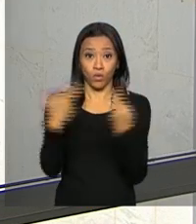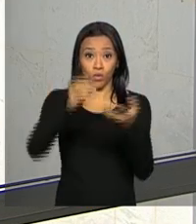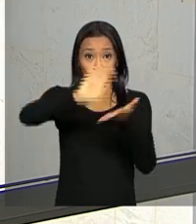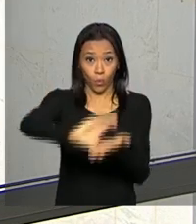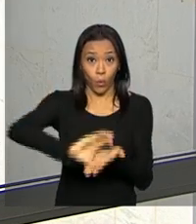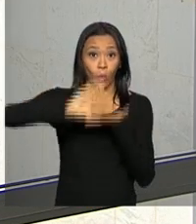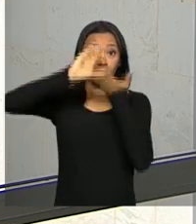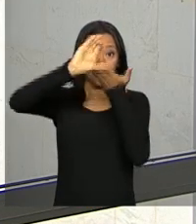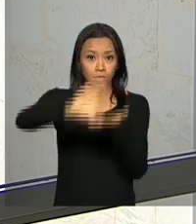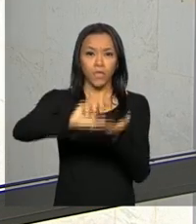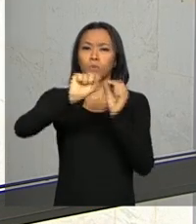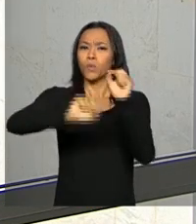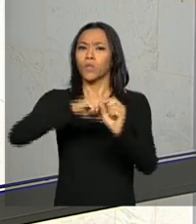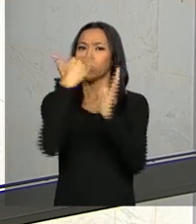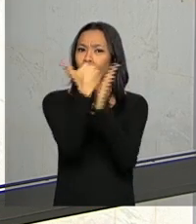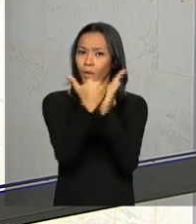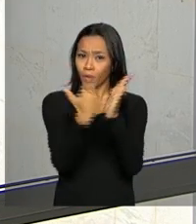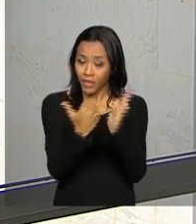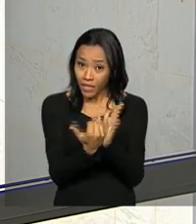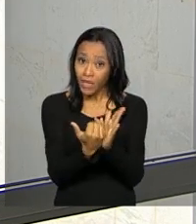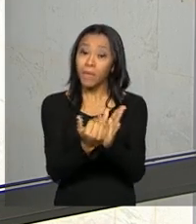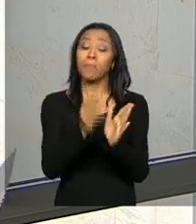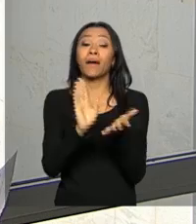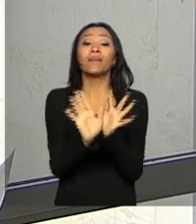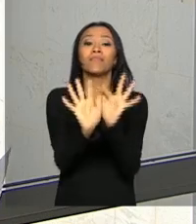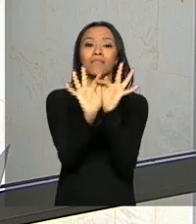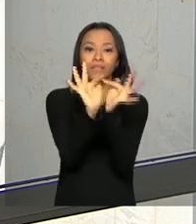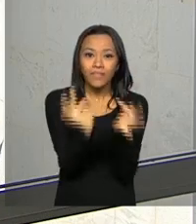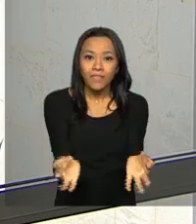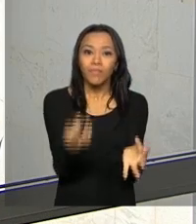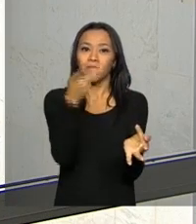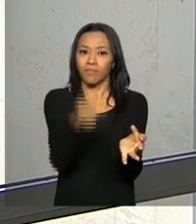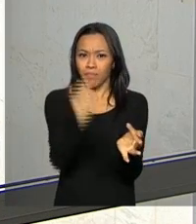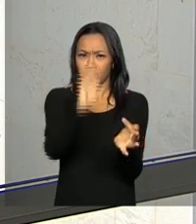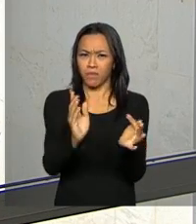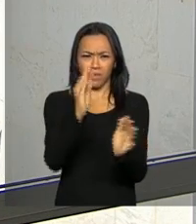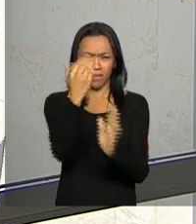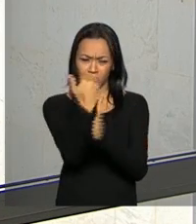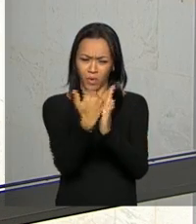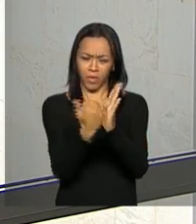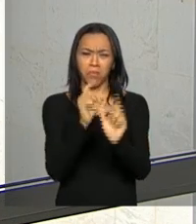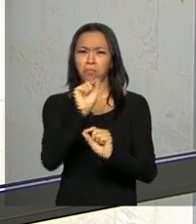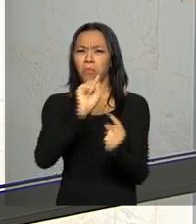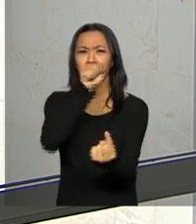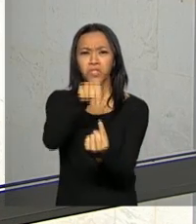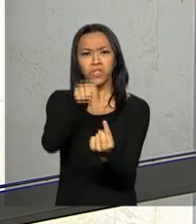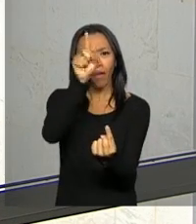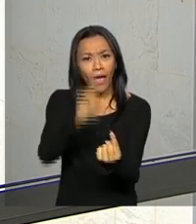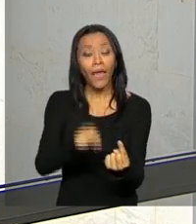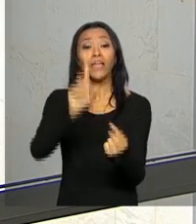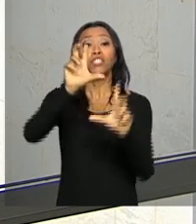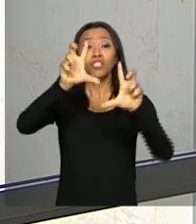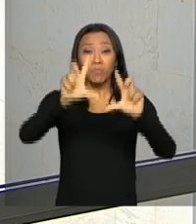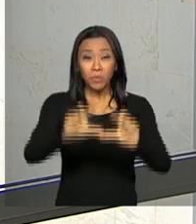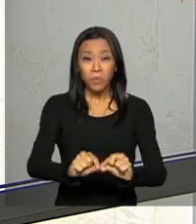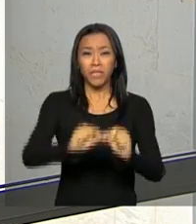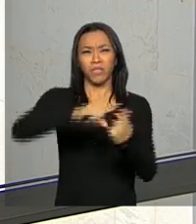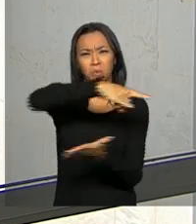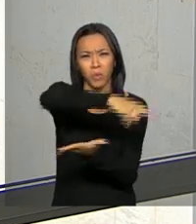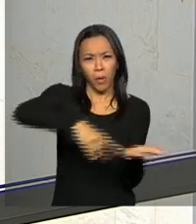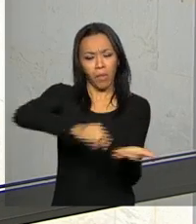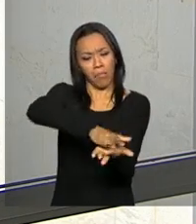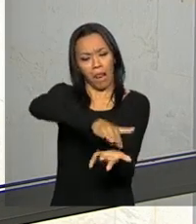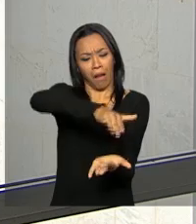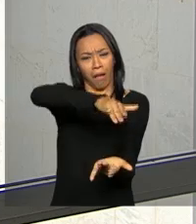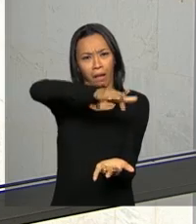Deliberativo do programa Bem Mais Simples Brasil. Lembrando que esse programa foi criado para diminuir a burocracia e facilitar o